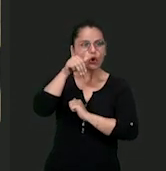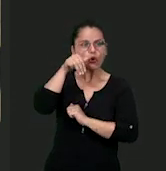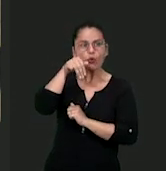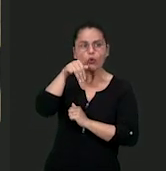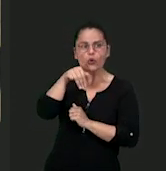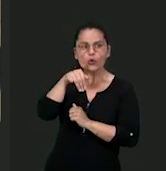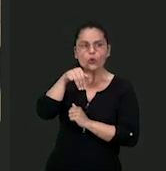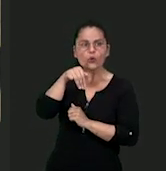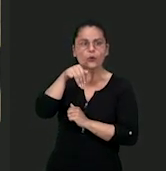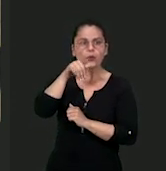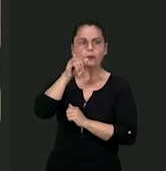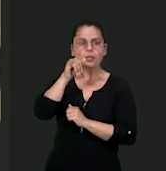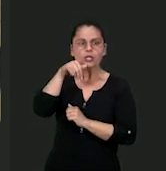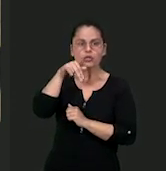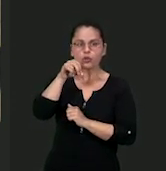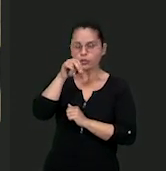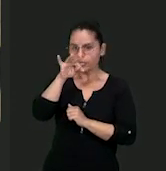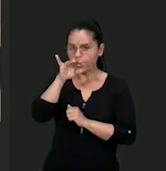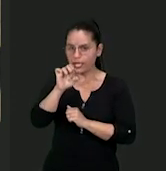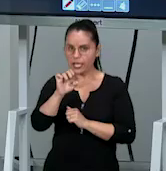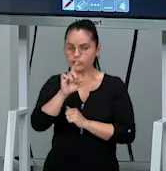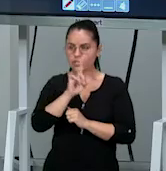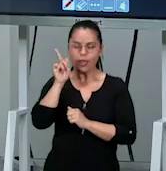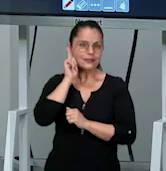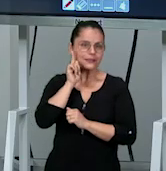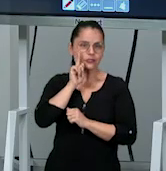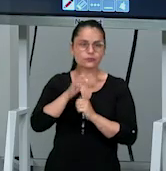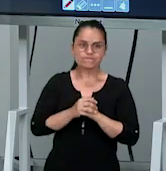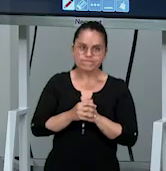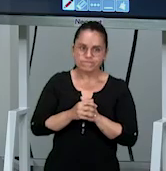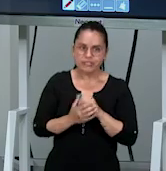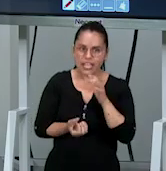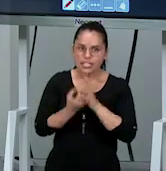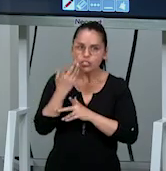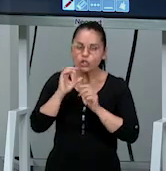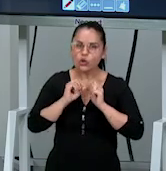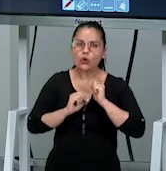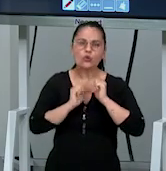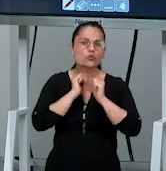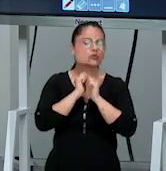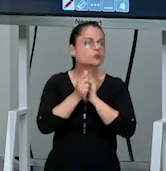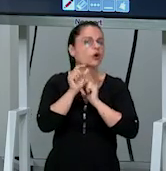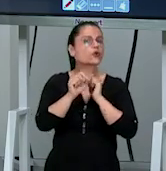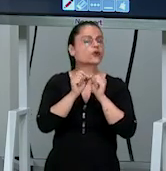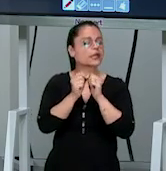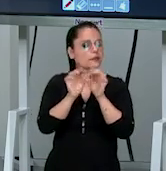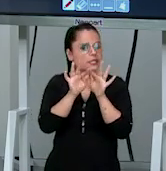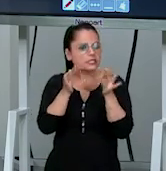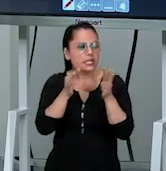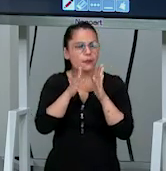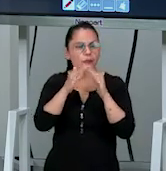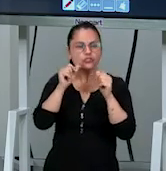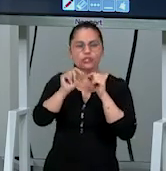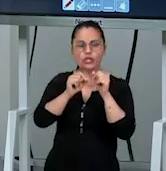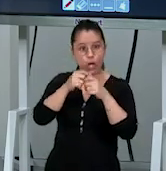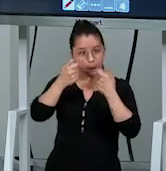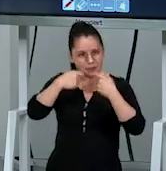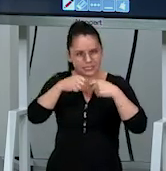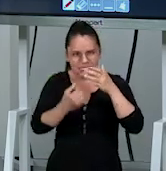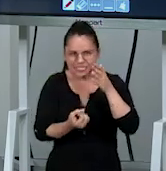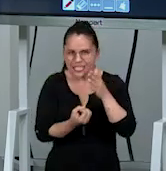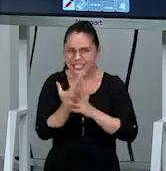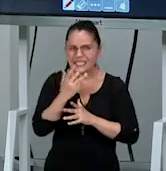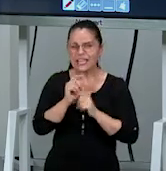1895. Qual que é o objetivo do William quando ele criou esse jogo, pessoal? Muito simples. Foi pedido para ele que criasse um esporte